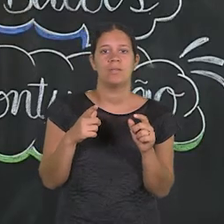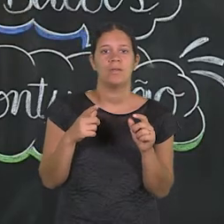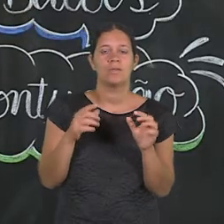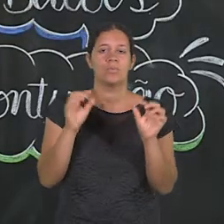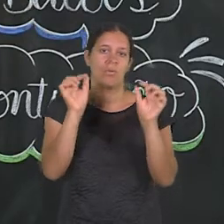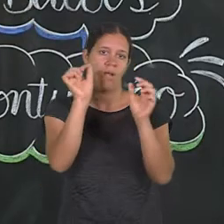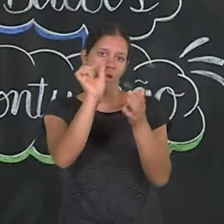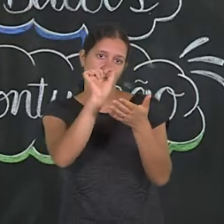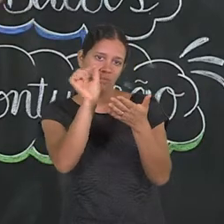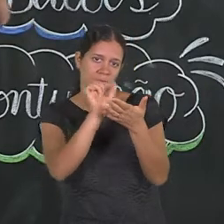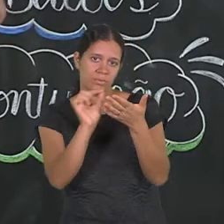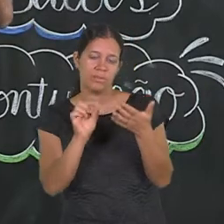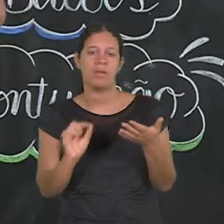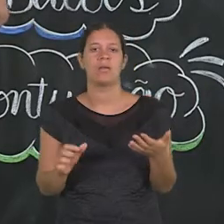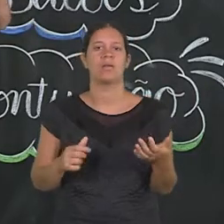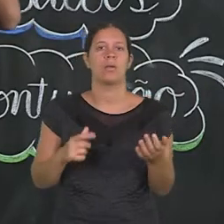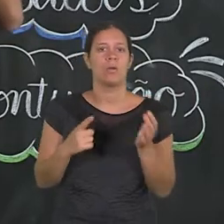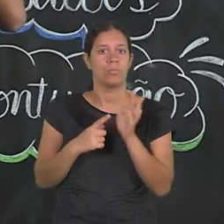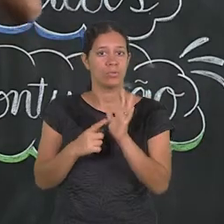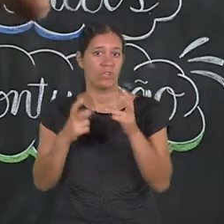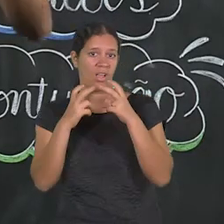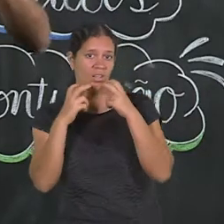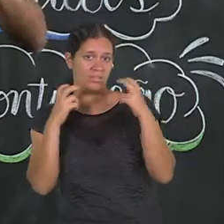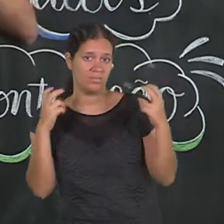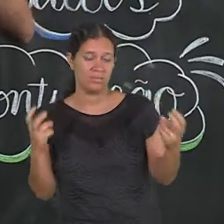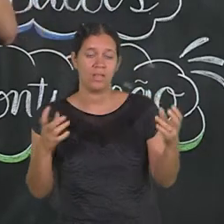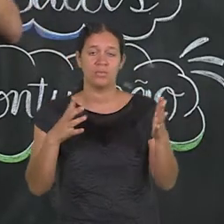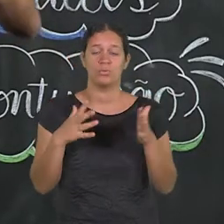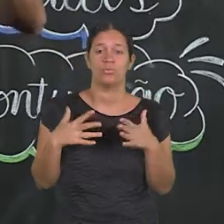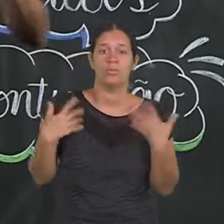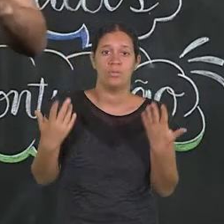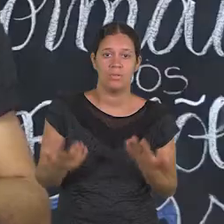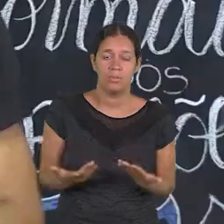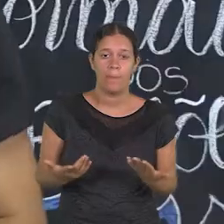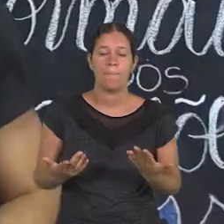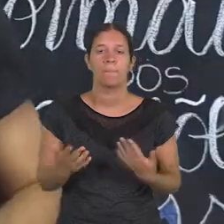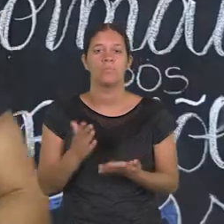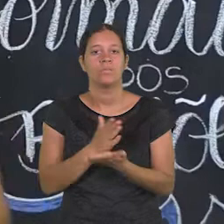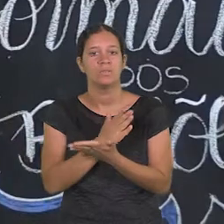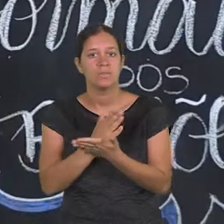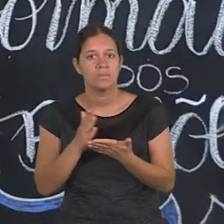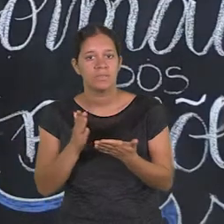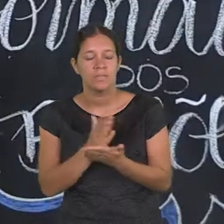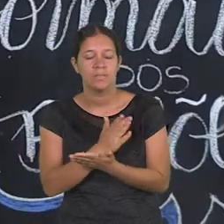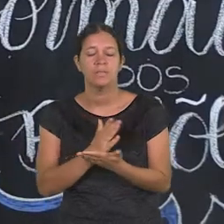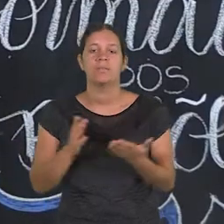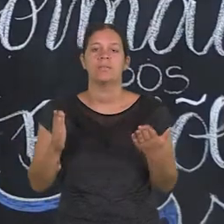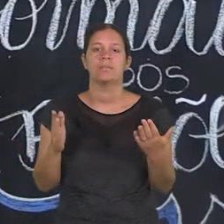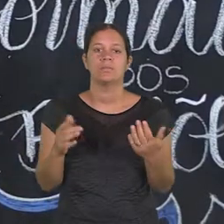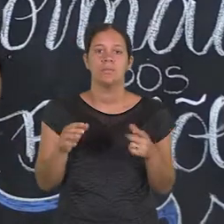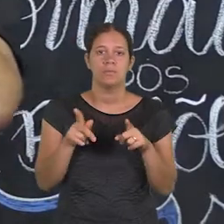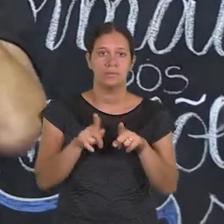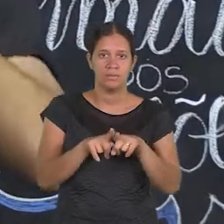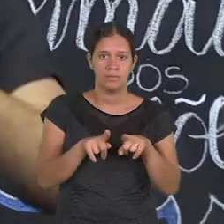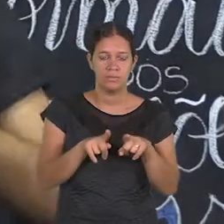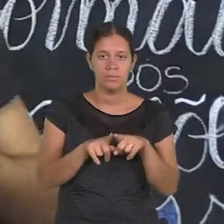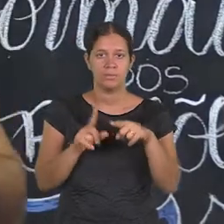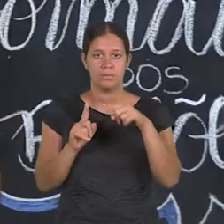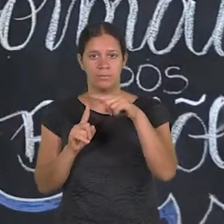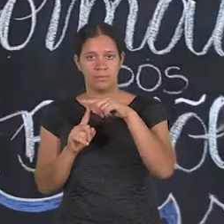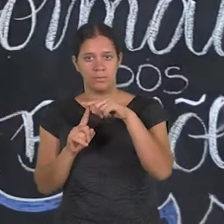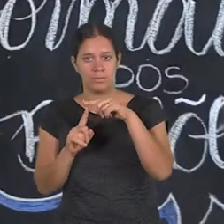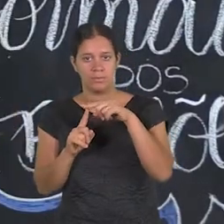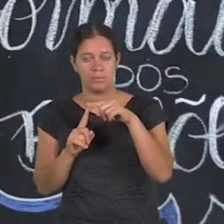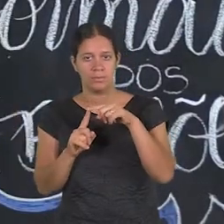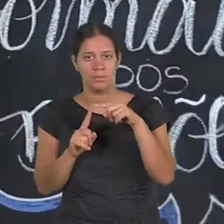contorno um tanto rabiscado, que às vezes é para mostrar que o personagem está gritando, ou que ele está assustado. Alguns formatos de balões também típicos são os